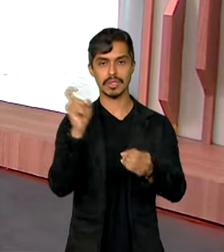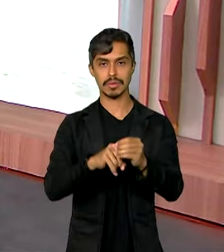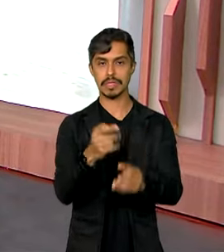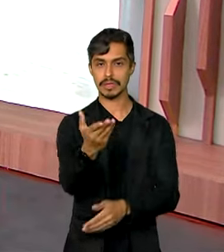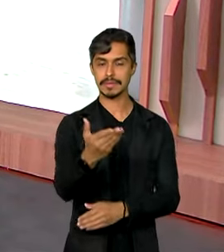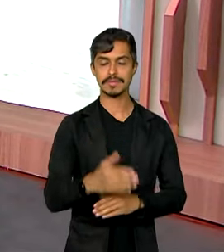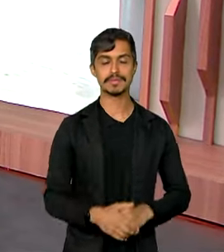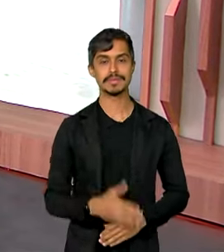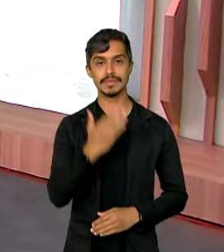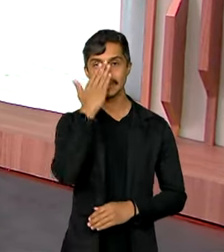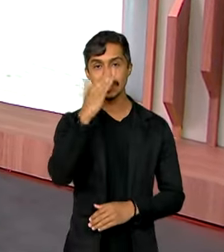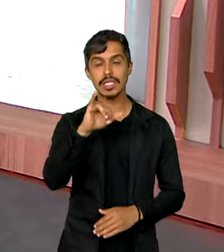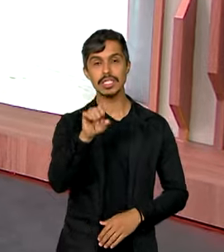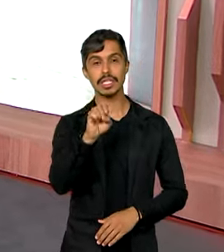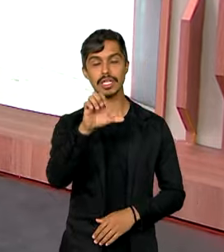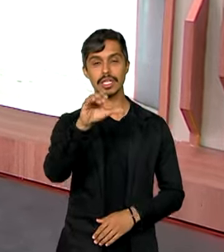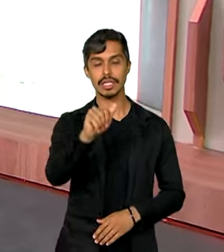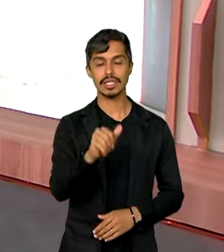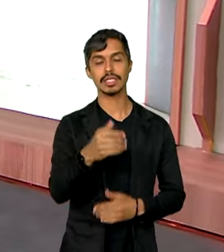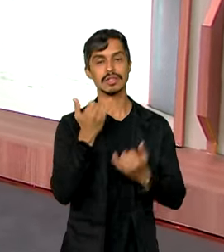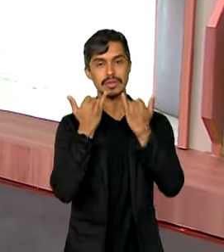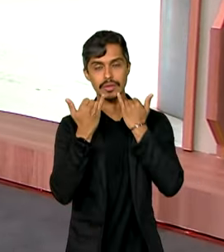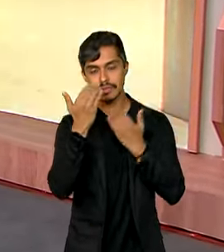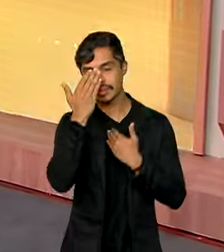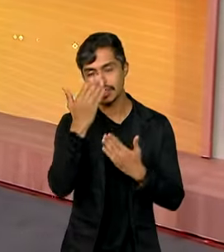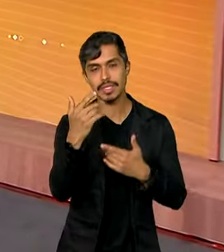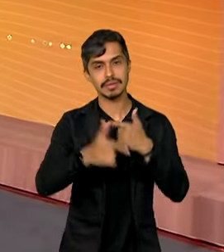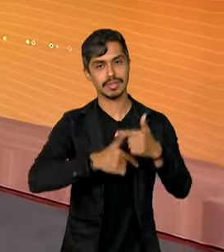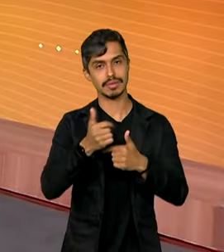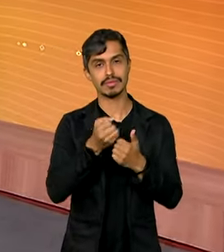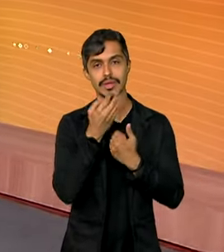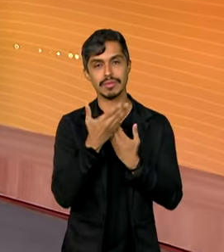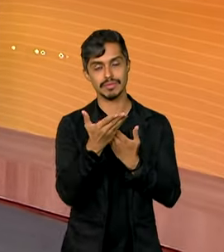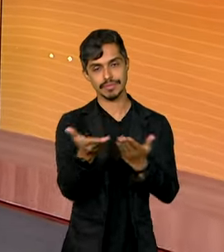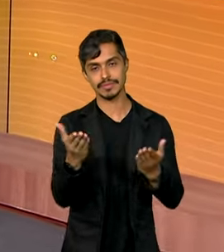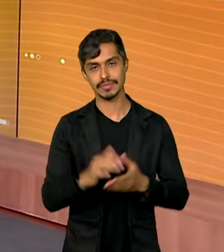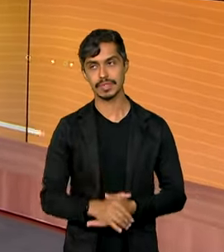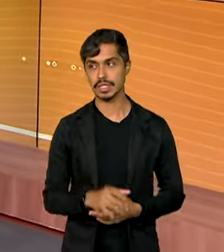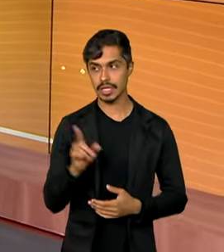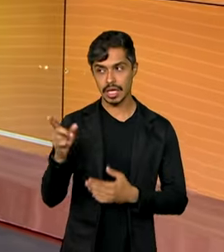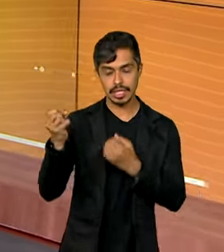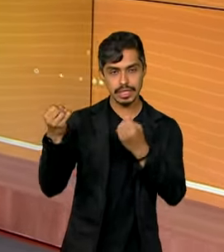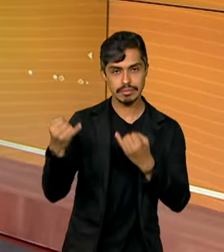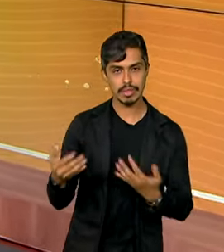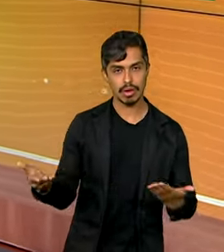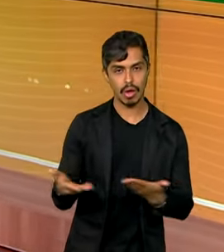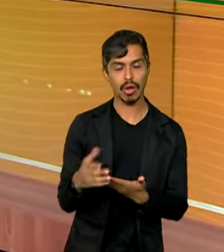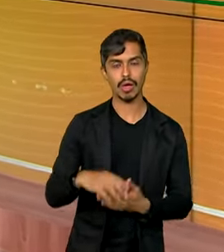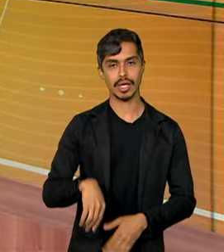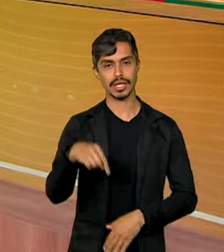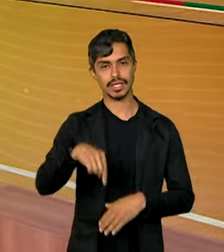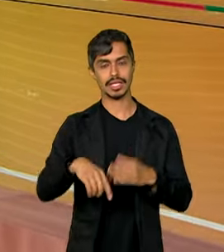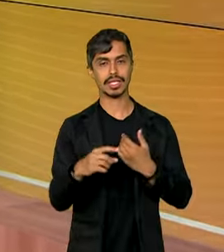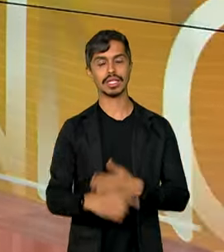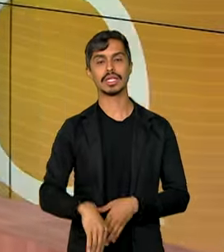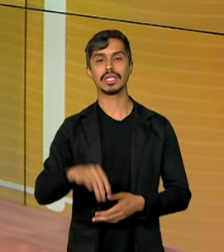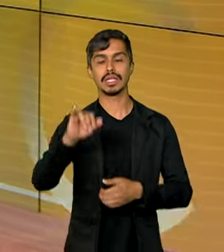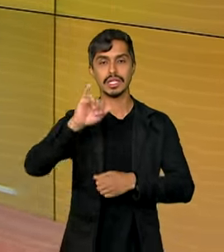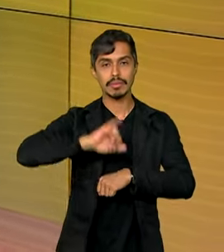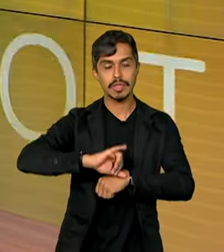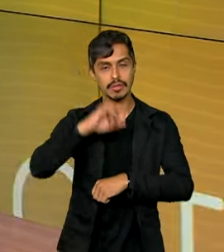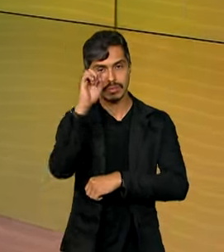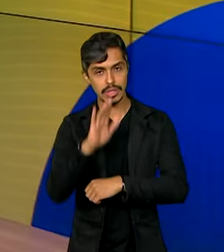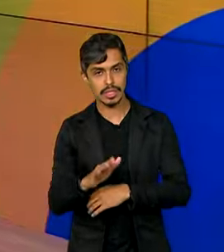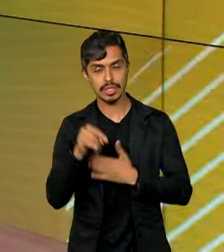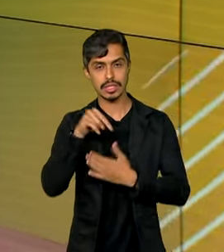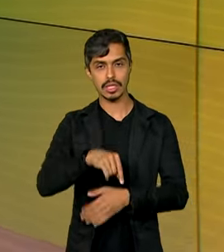obrigada pelas informações, bom trabalho para você. E vocês viram como a Jéssica falou, aqui na capital federal, desde o último final de semana, o fogo